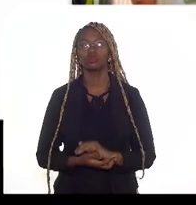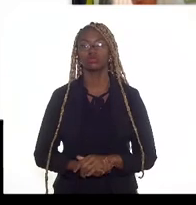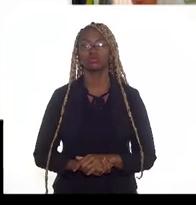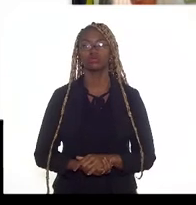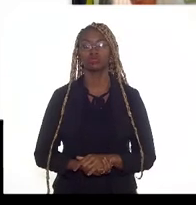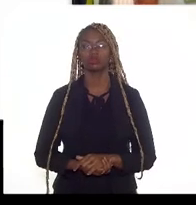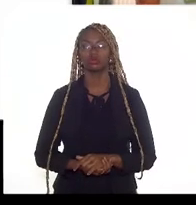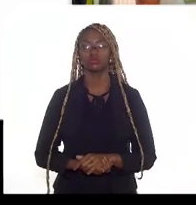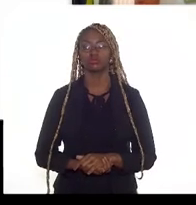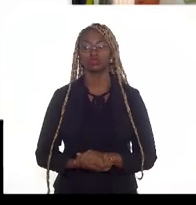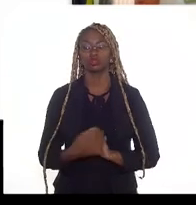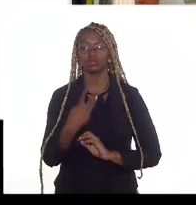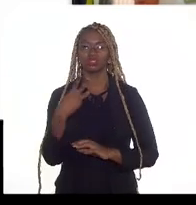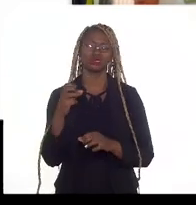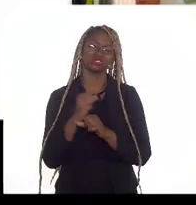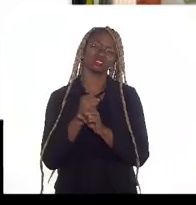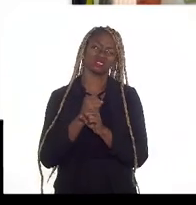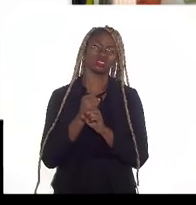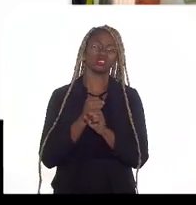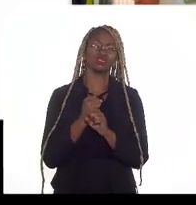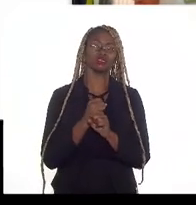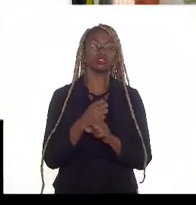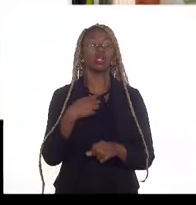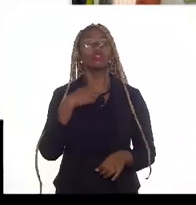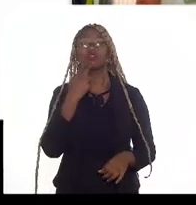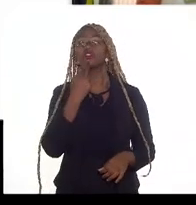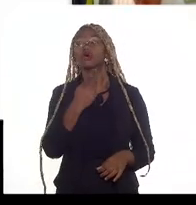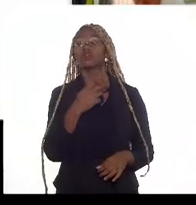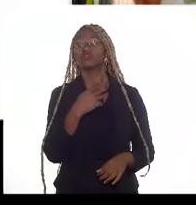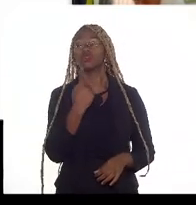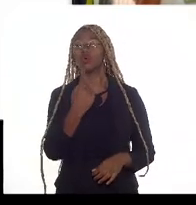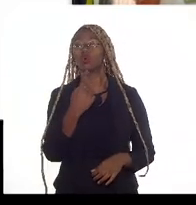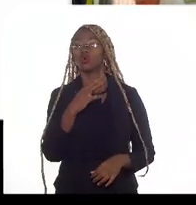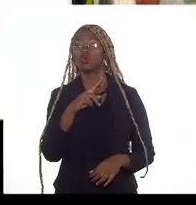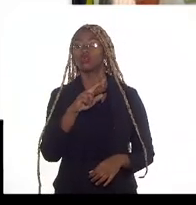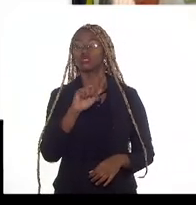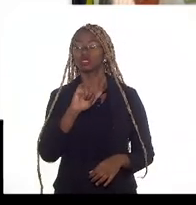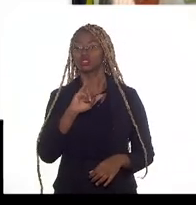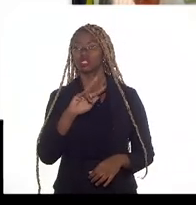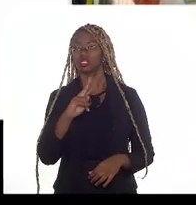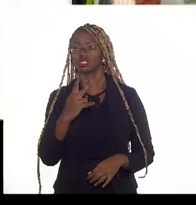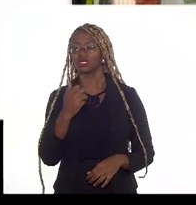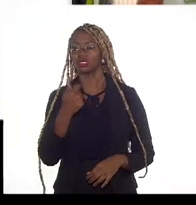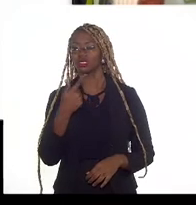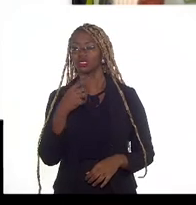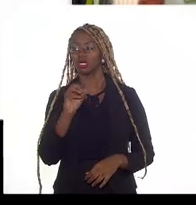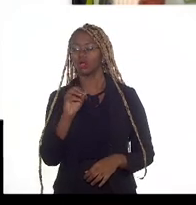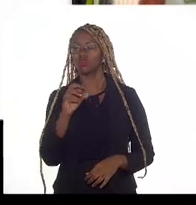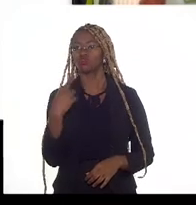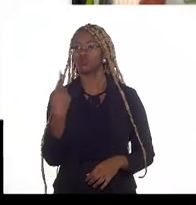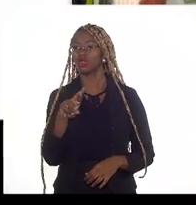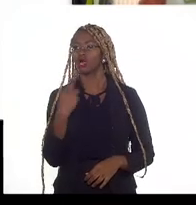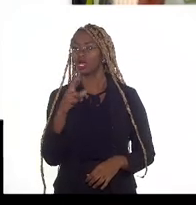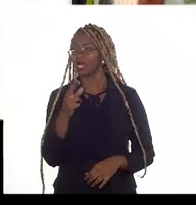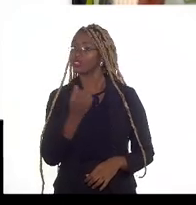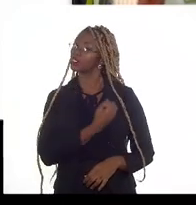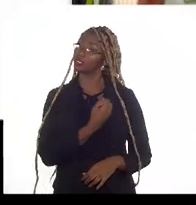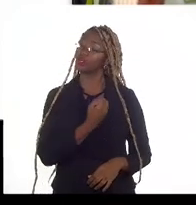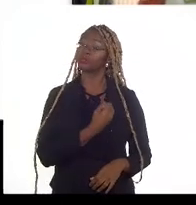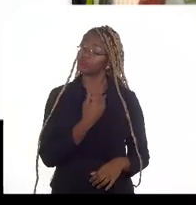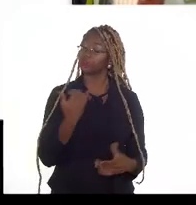no horizonte de 30 anos, a gente está falando de 1 trilhão de reais que é um número bastante